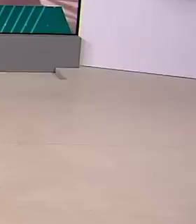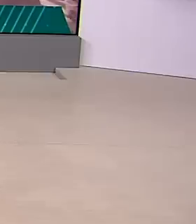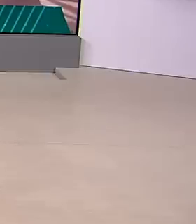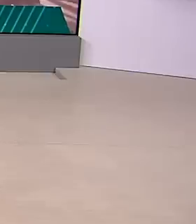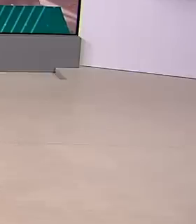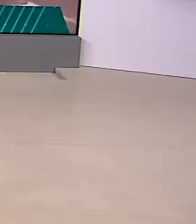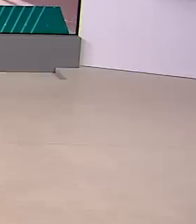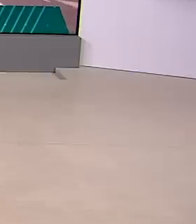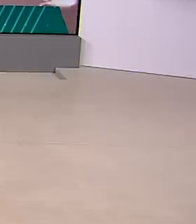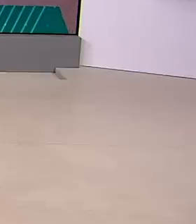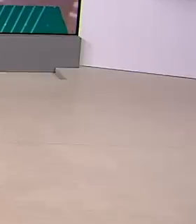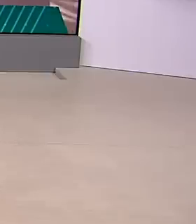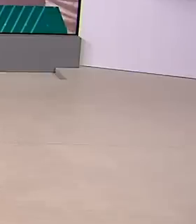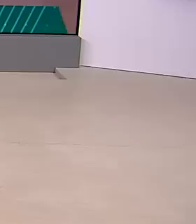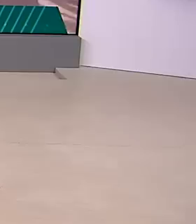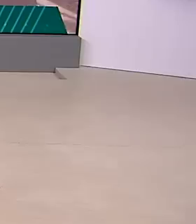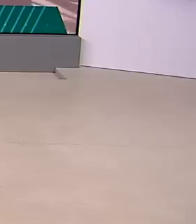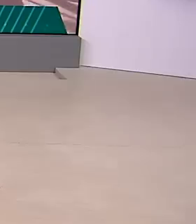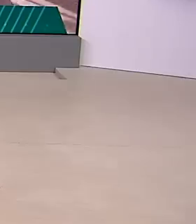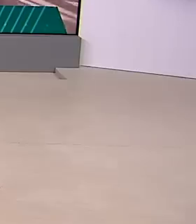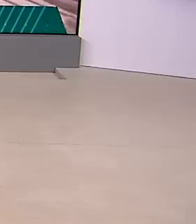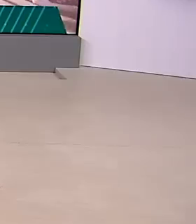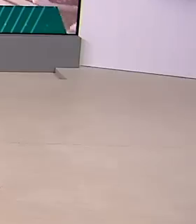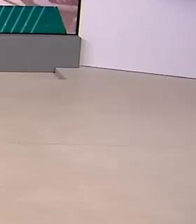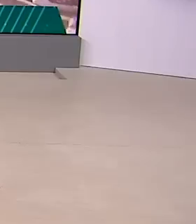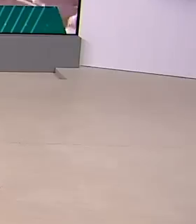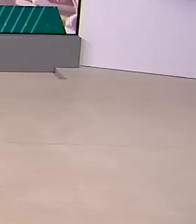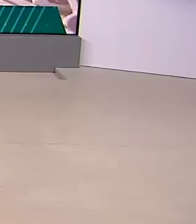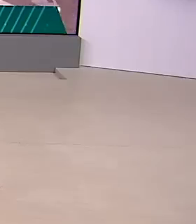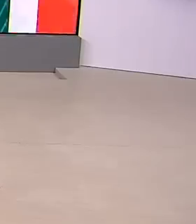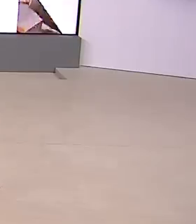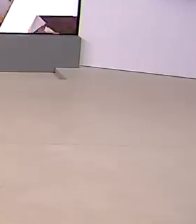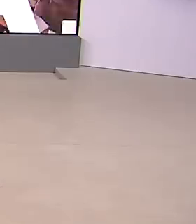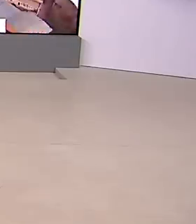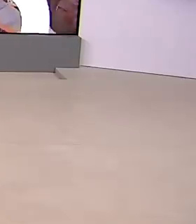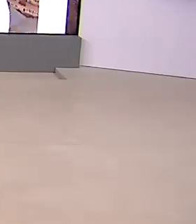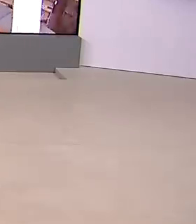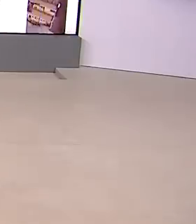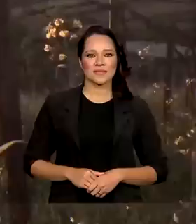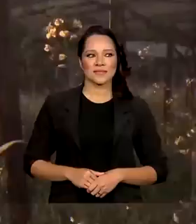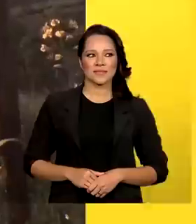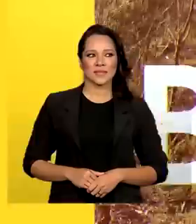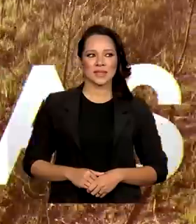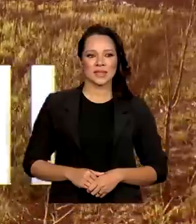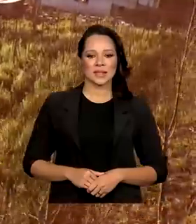Sexta-feira, 9 de dezembro de 2022, o Brasil em Dia já está no ar.